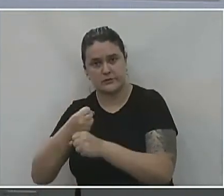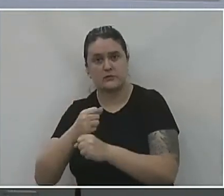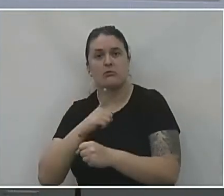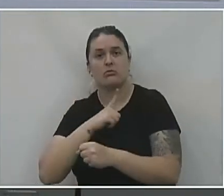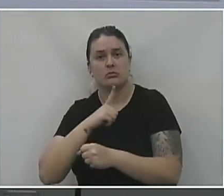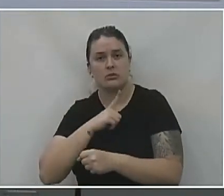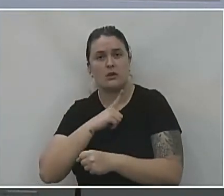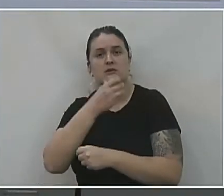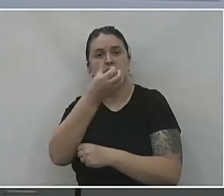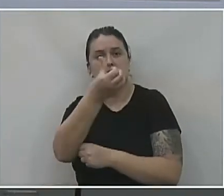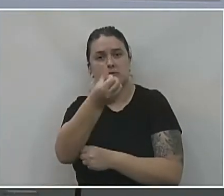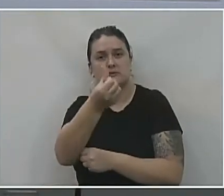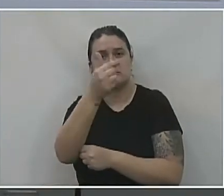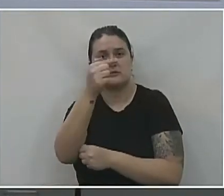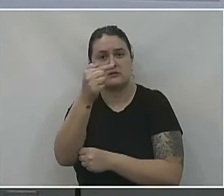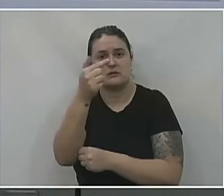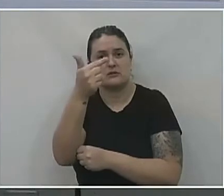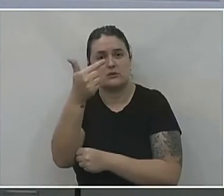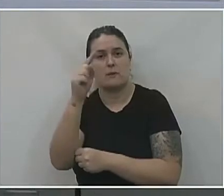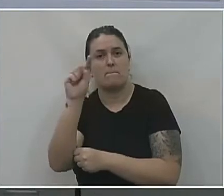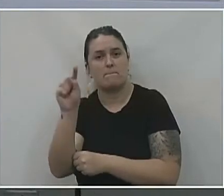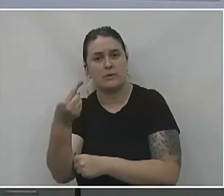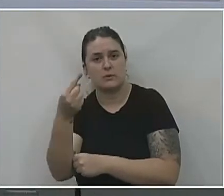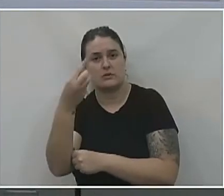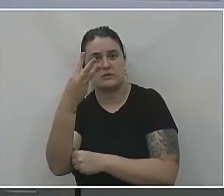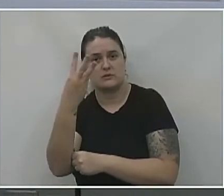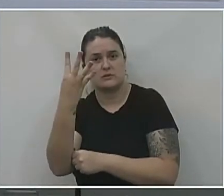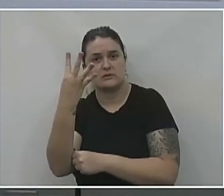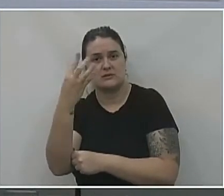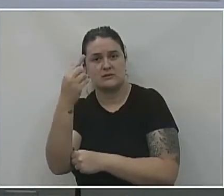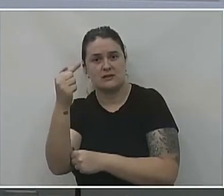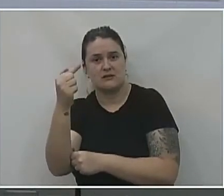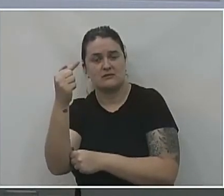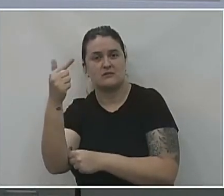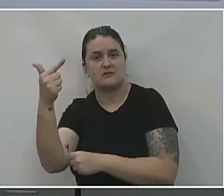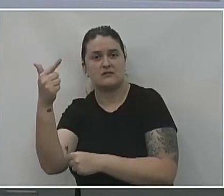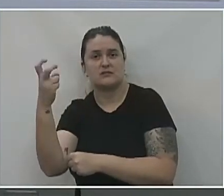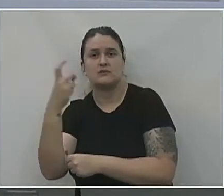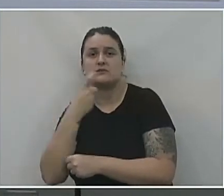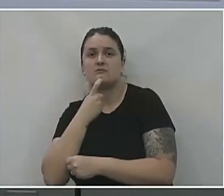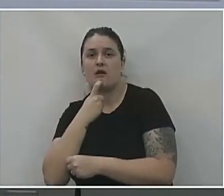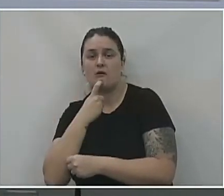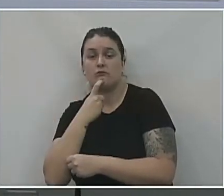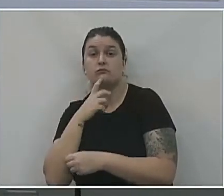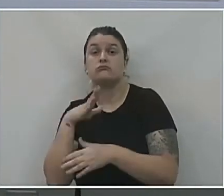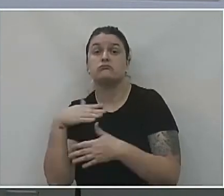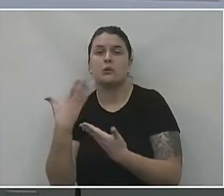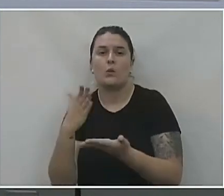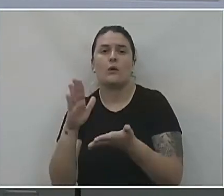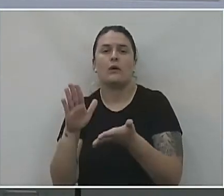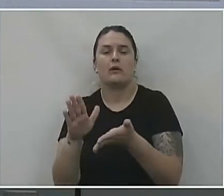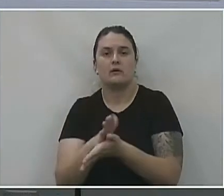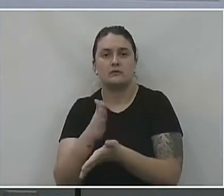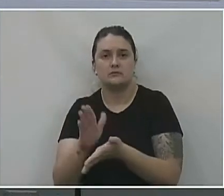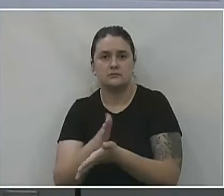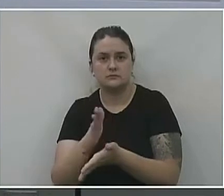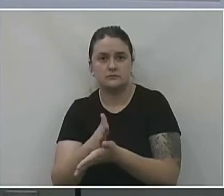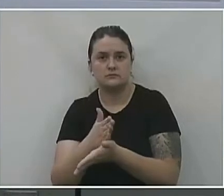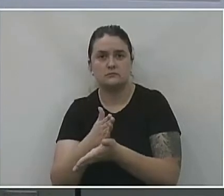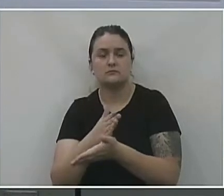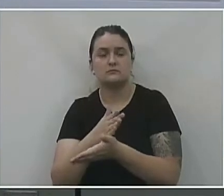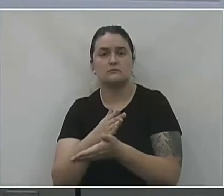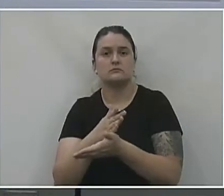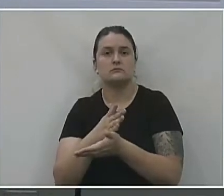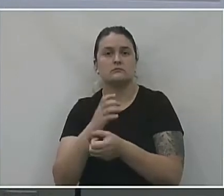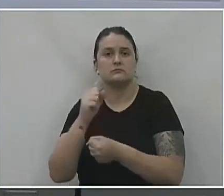conta, atualmente, R$ 672.347,25. Os gastos referentes ao exercício